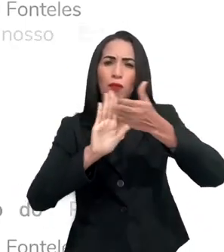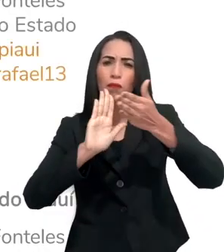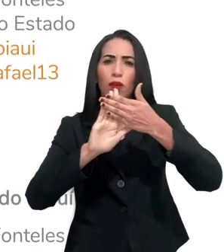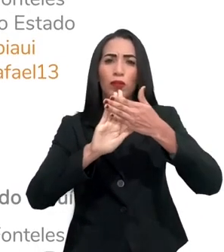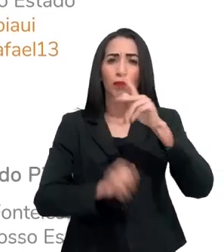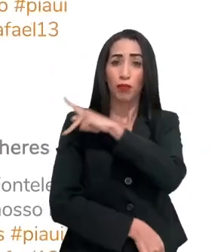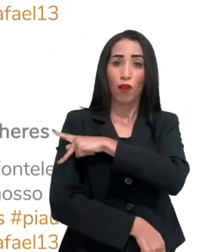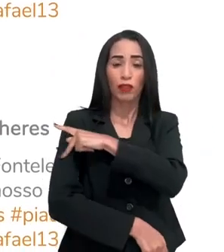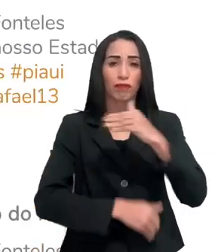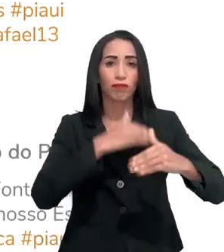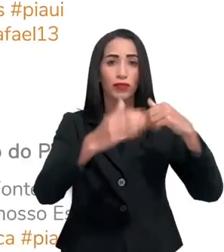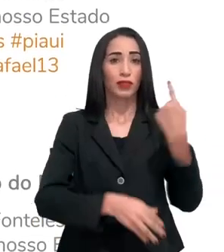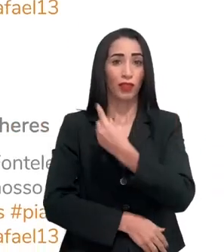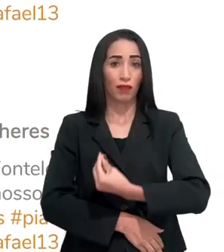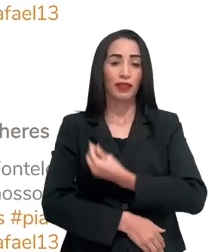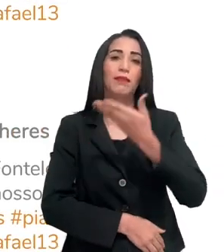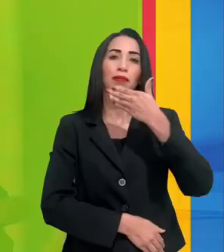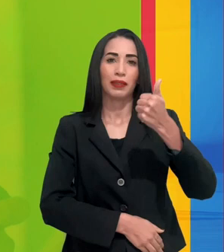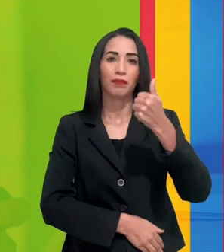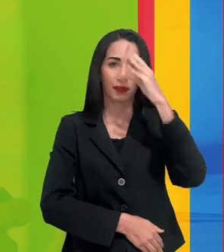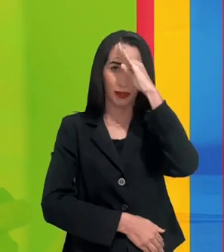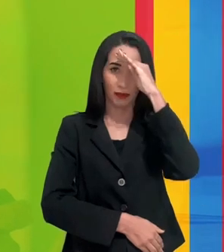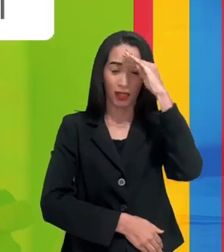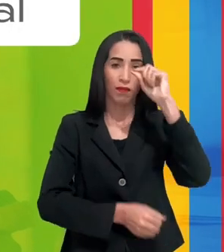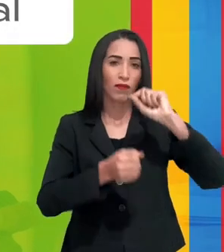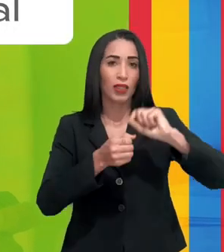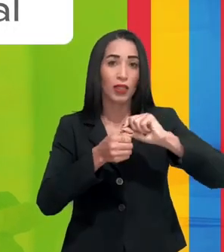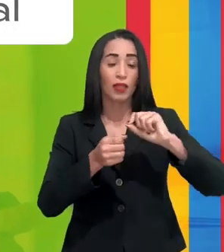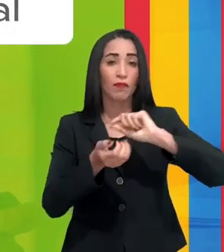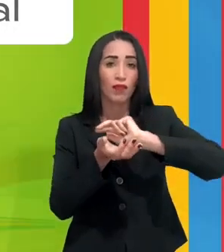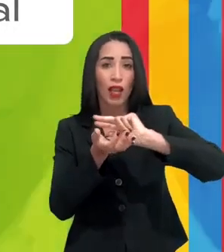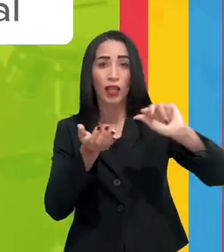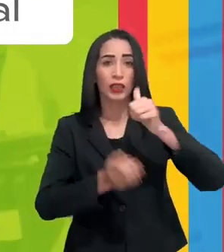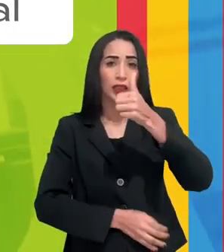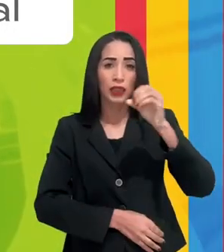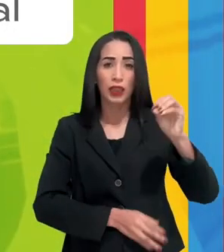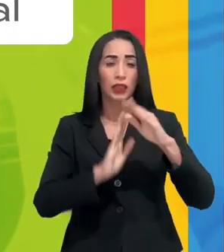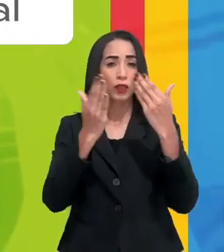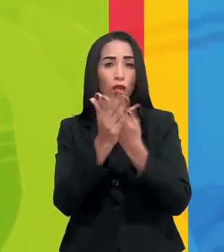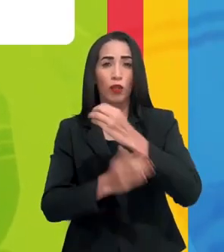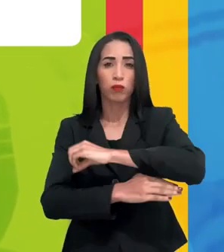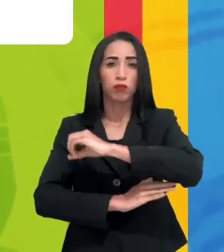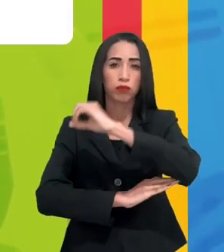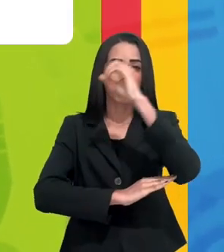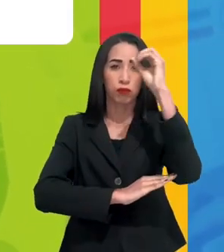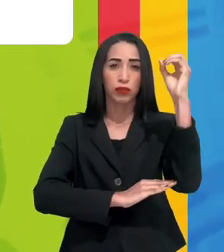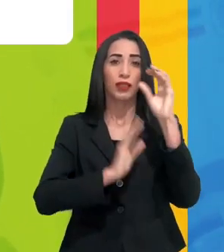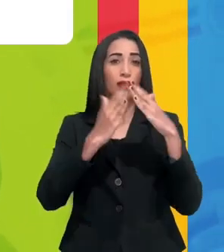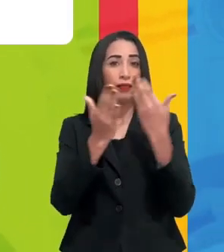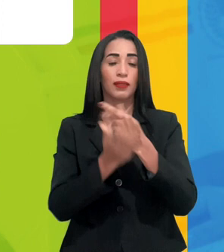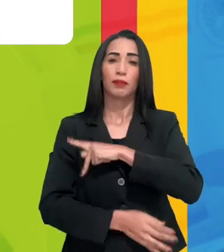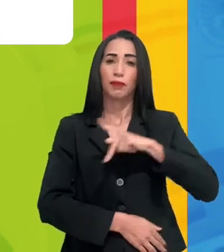avançar e a vida da gente melhorar. Rafael vai implantar 100 novas escolas de tempo integral. A escola